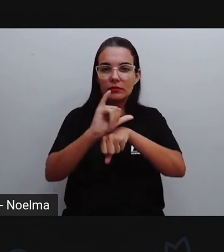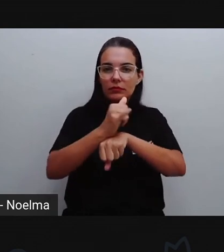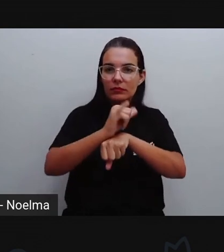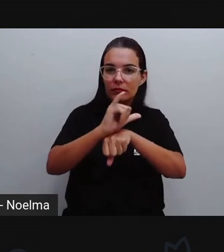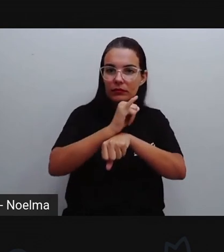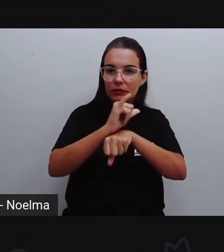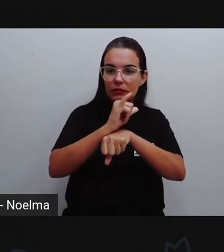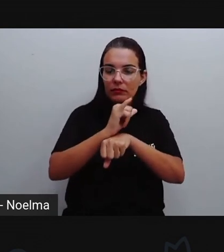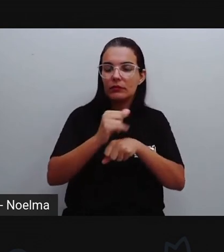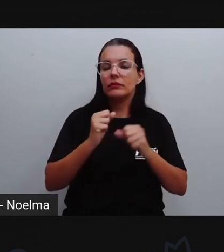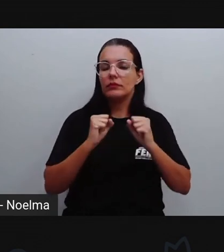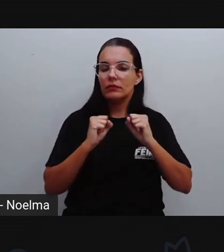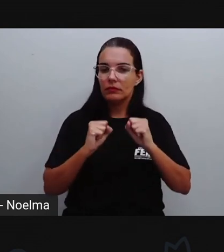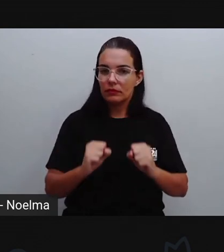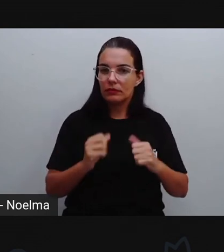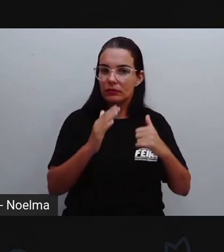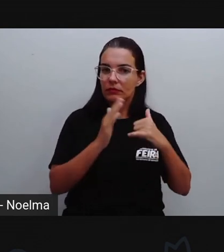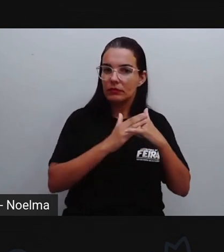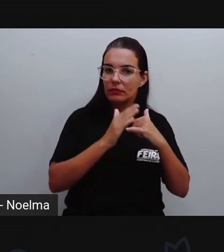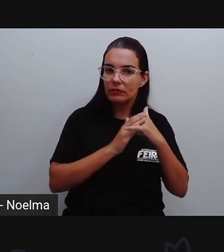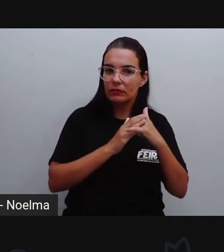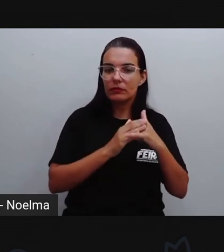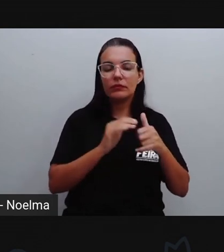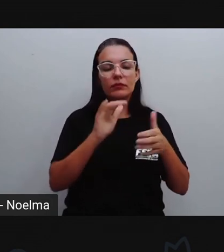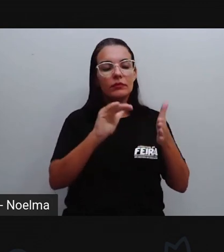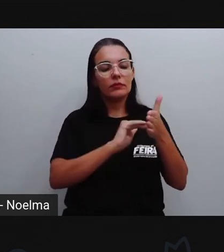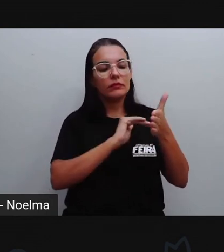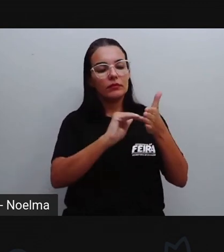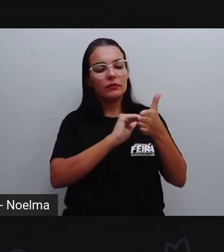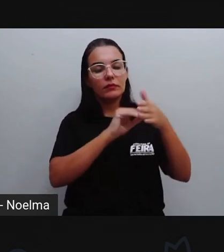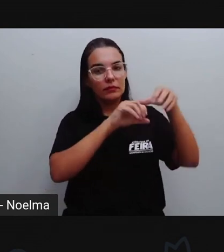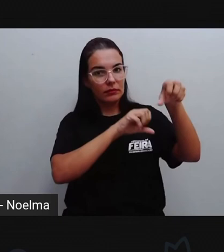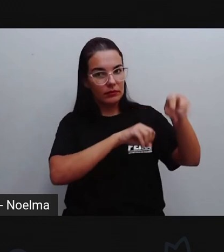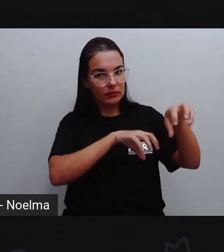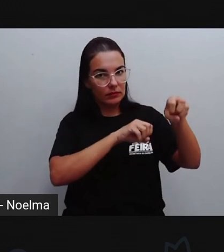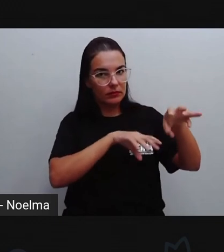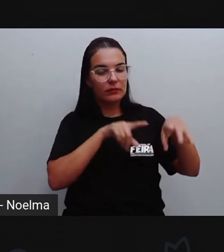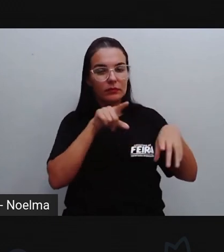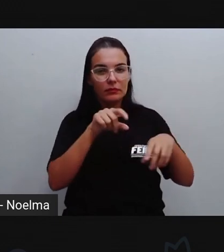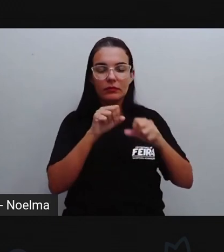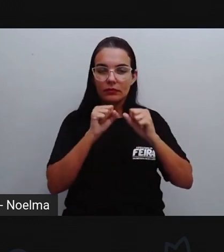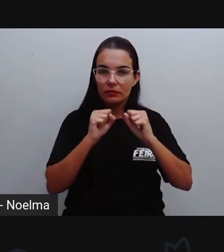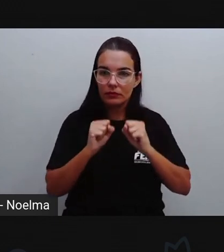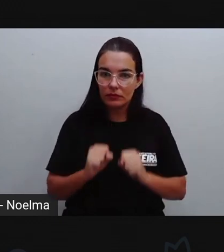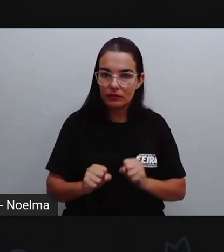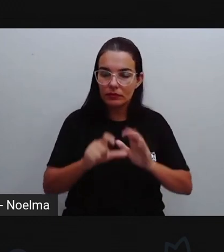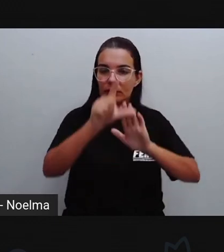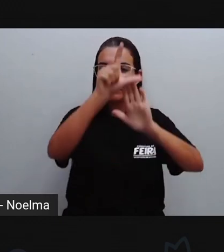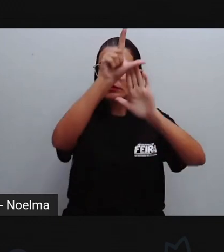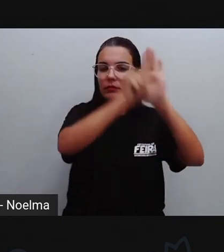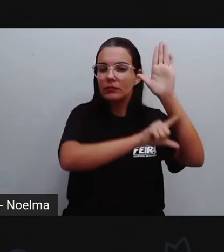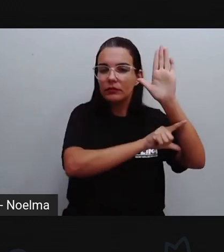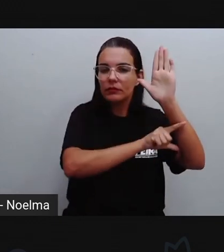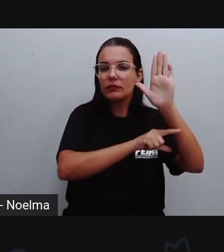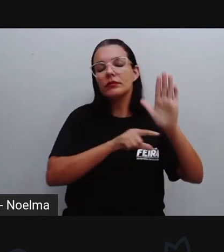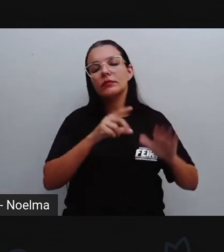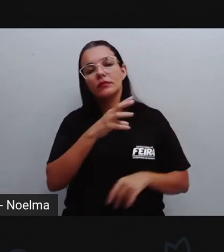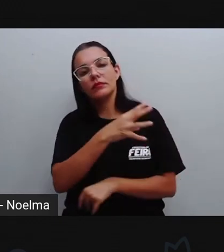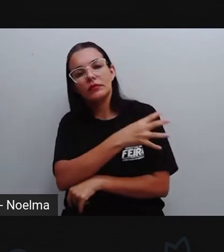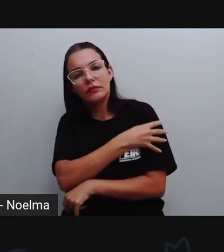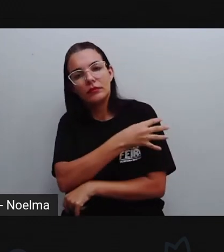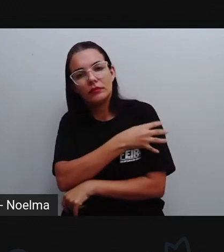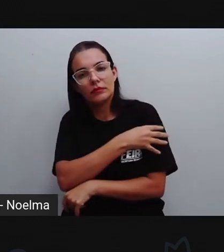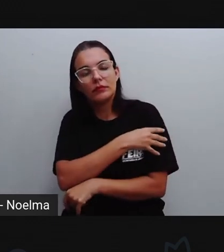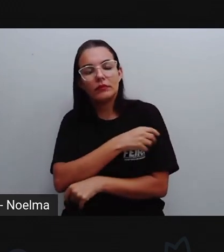ele está disponível lá no nosso canal da Seduc de Feira de Santa Ana certo? na nossa playlist lá do quarto